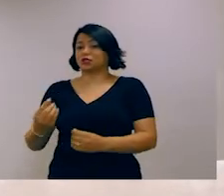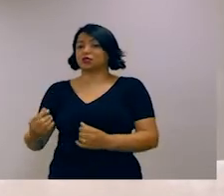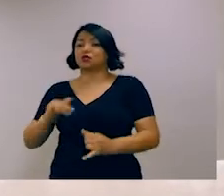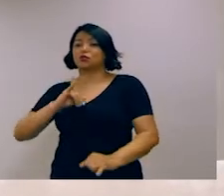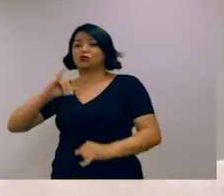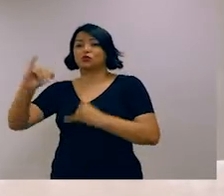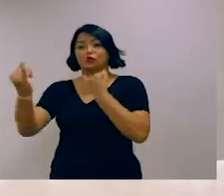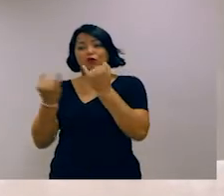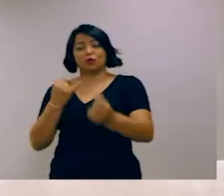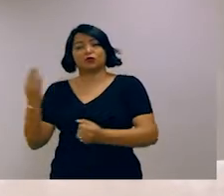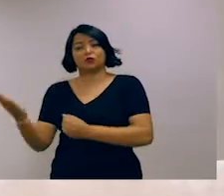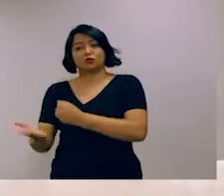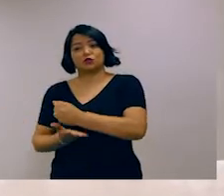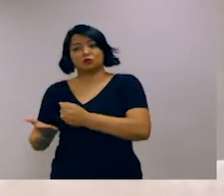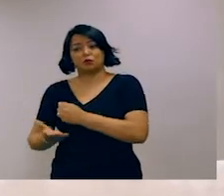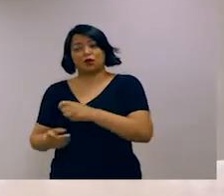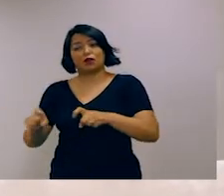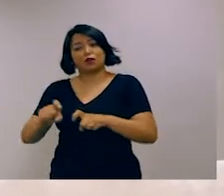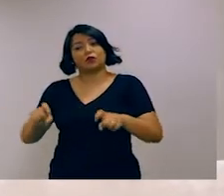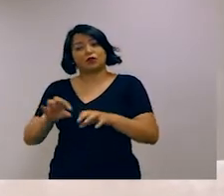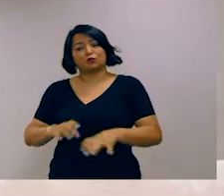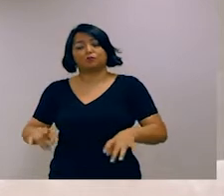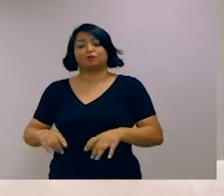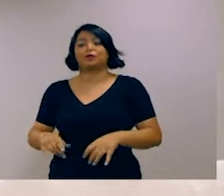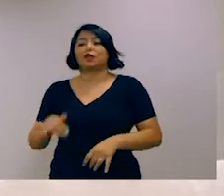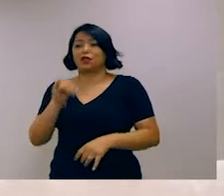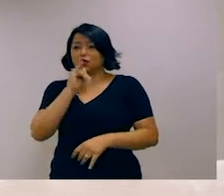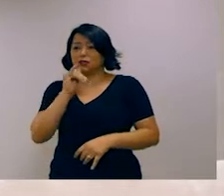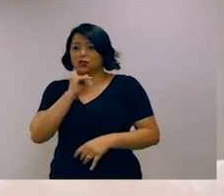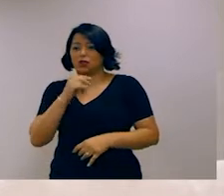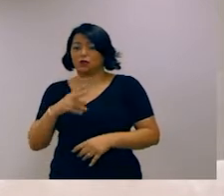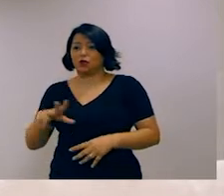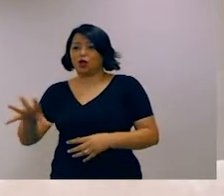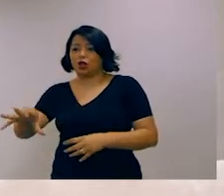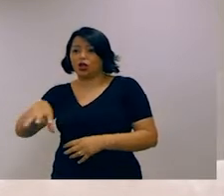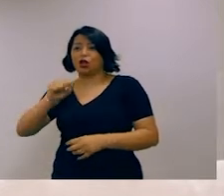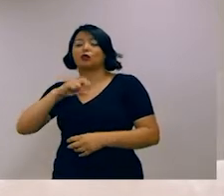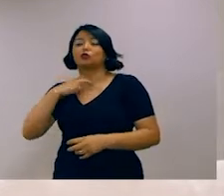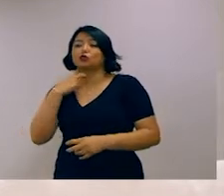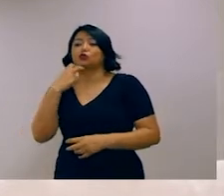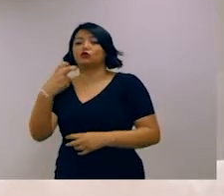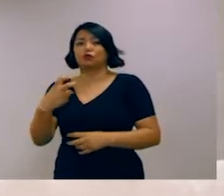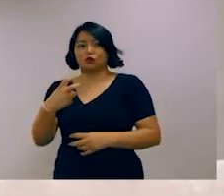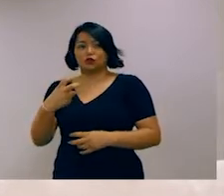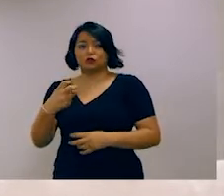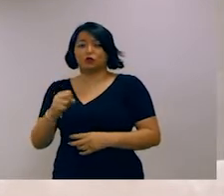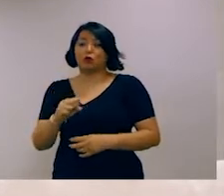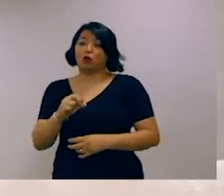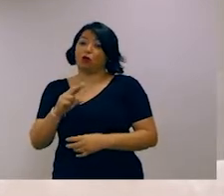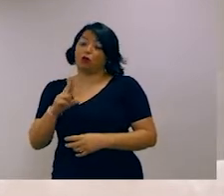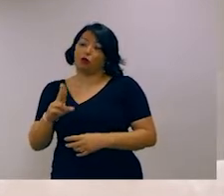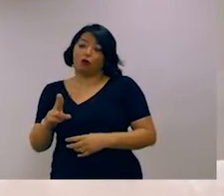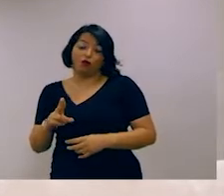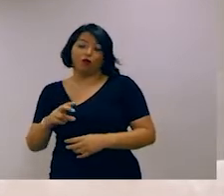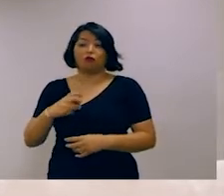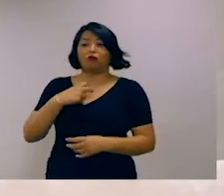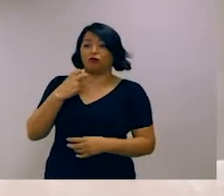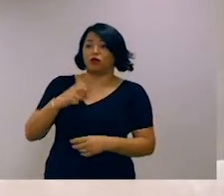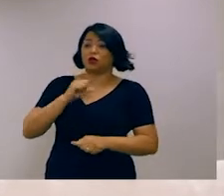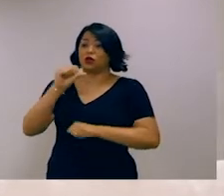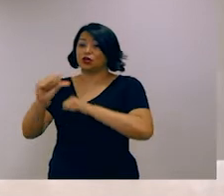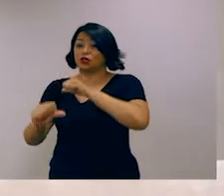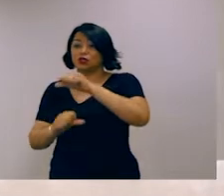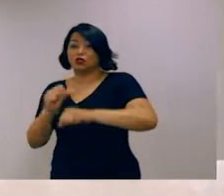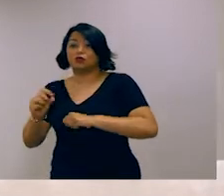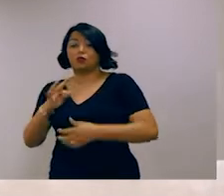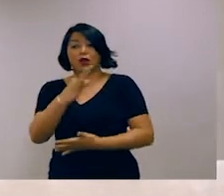inicialmente, você pode pegar na captura de voz, que é difícil visualizar. Ou, uma vez que você pegou a voz, transformá-la